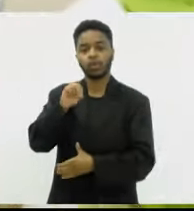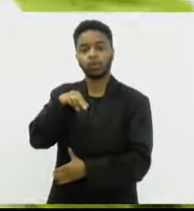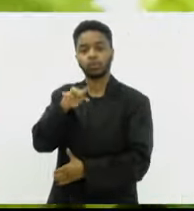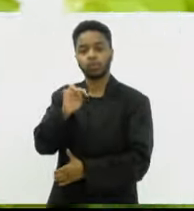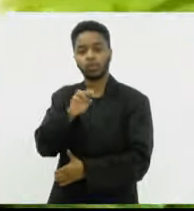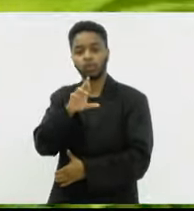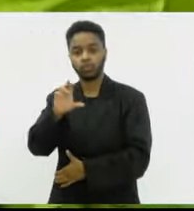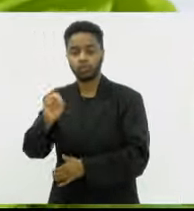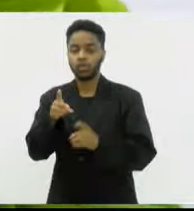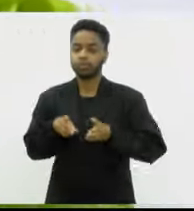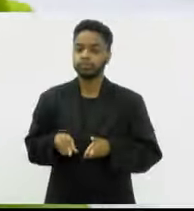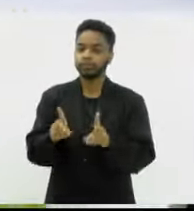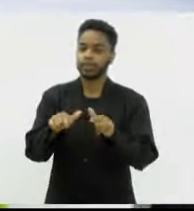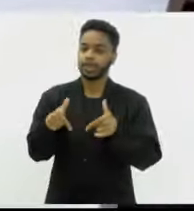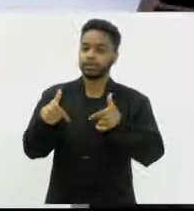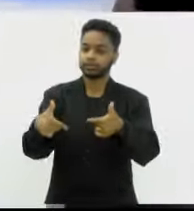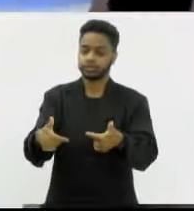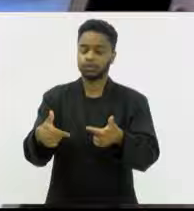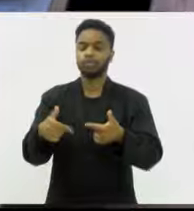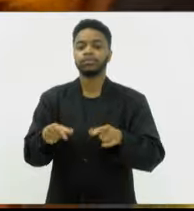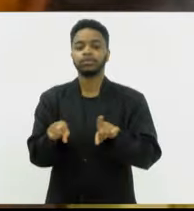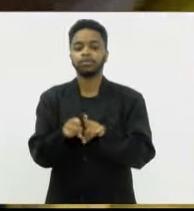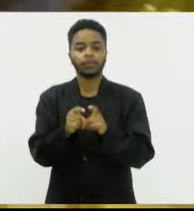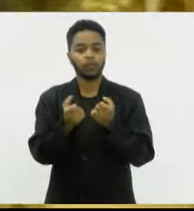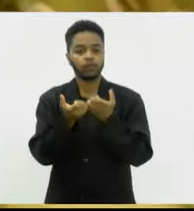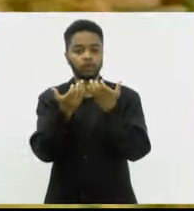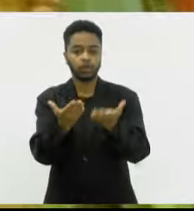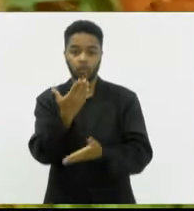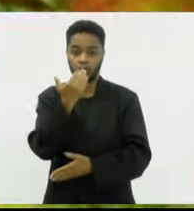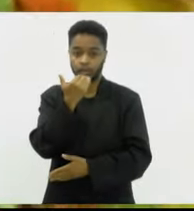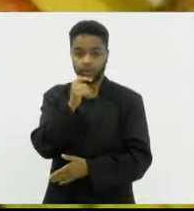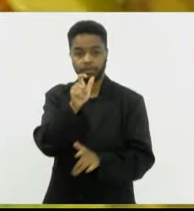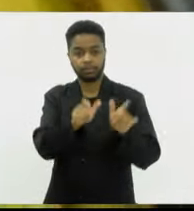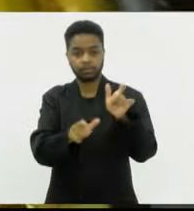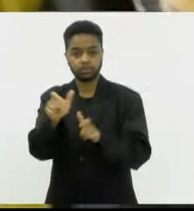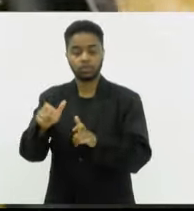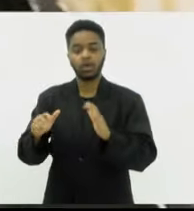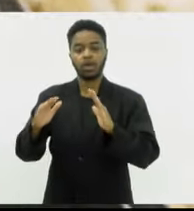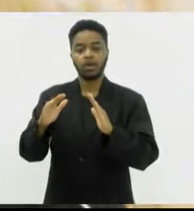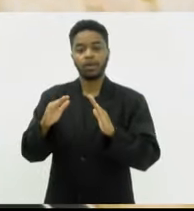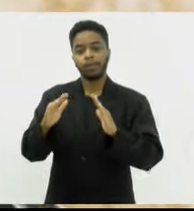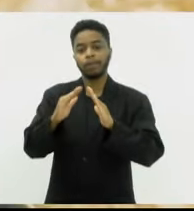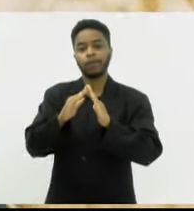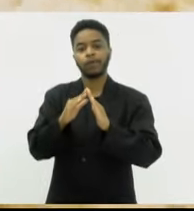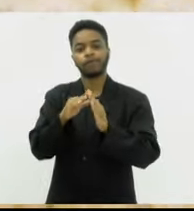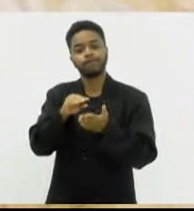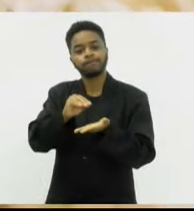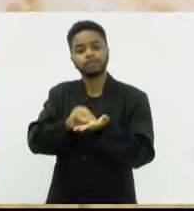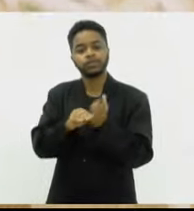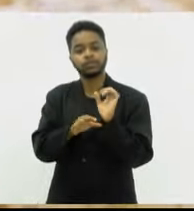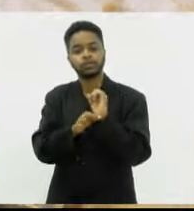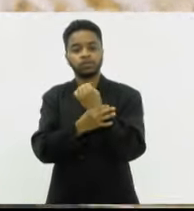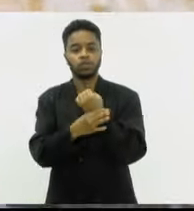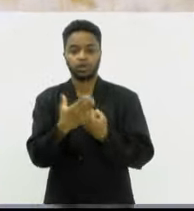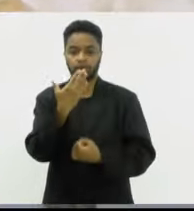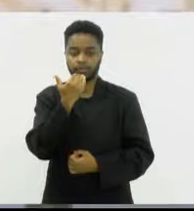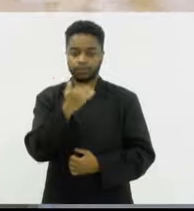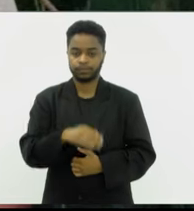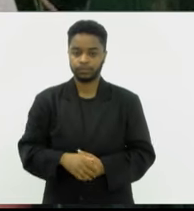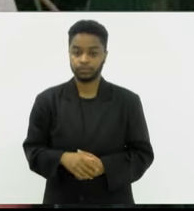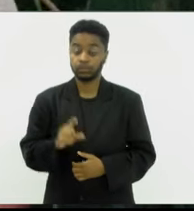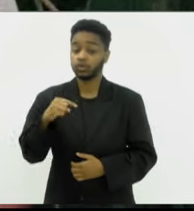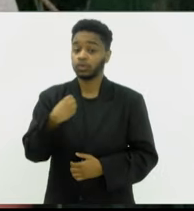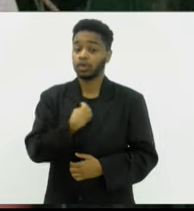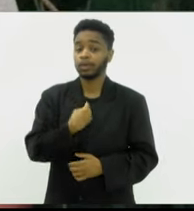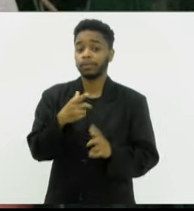continuidade à ação da Fiocruz, oferecendo refeições para os moradores em situação de insegurança alimentar. Entendemos que a